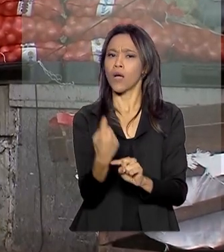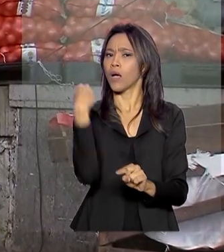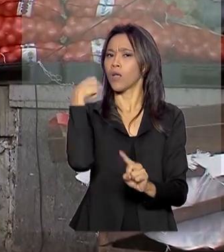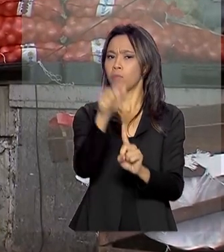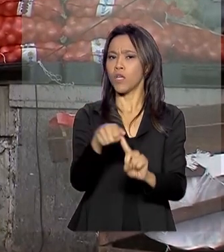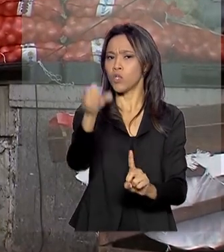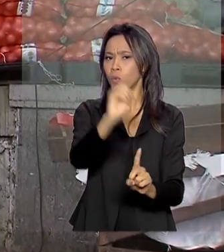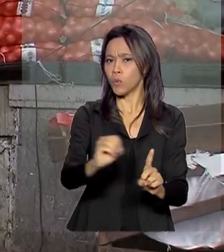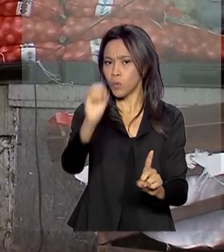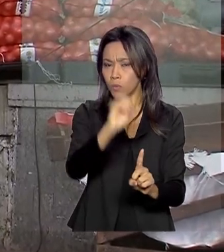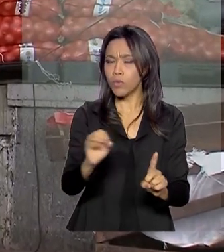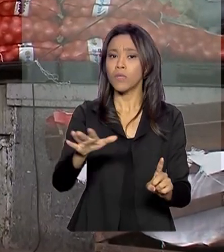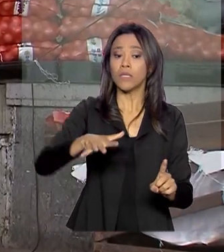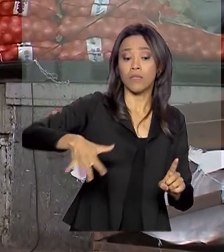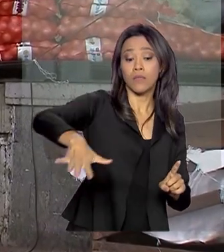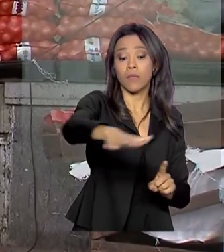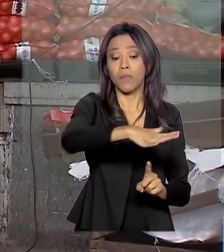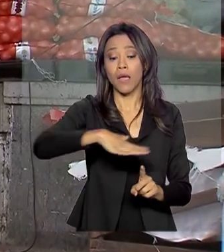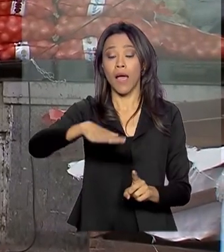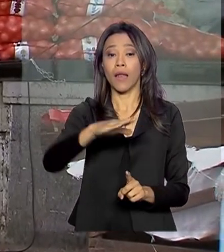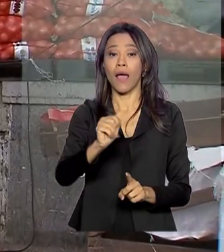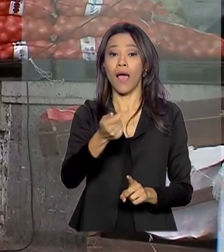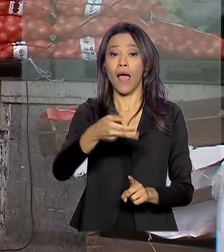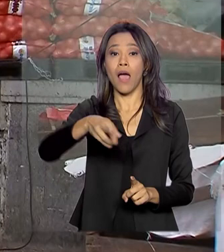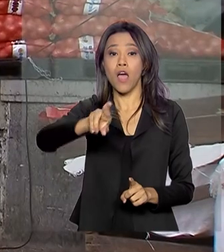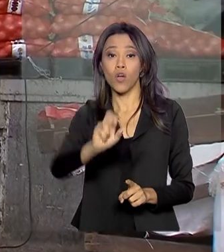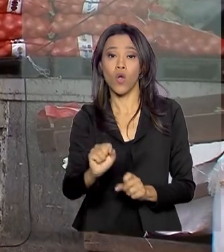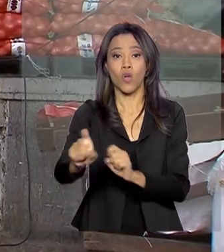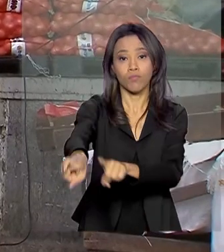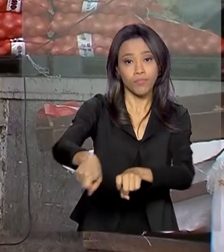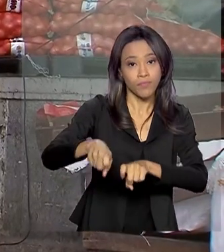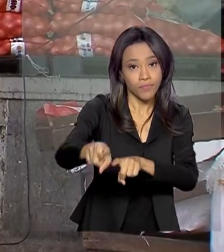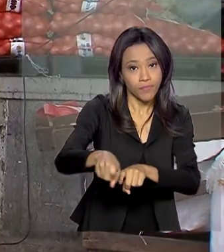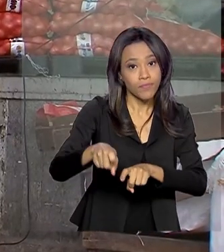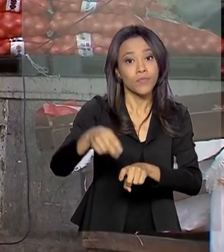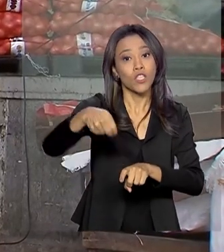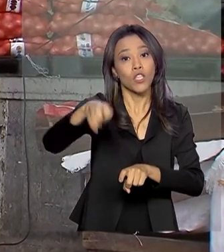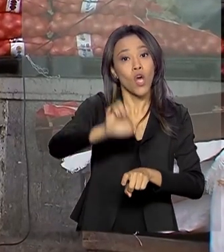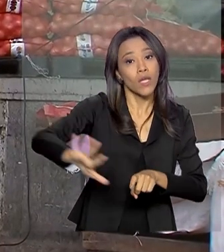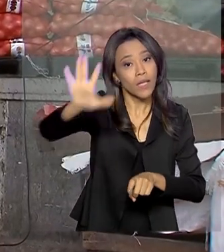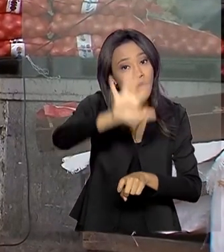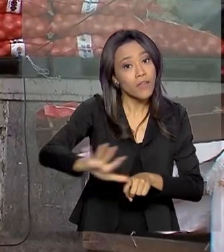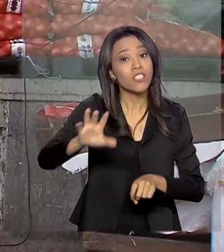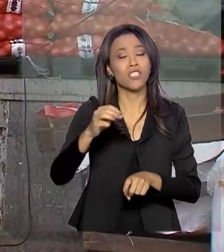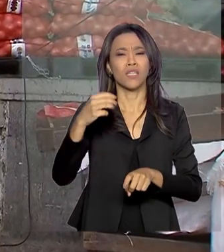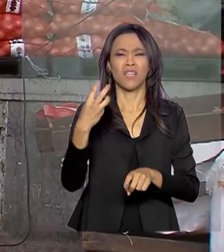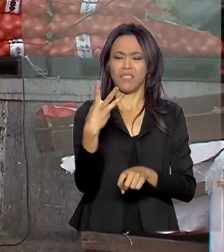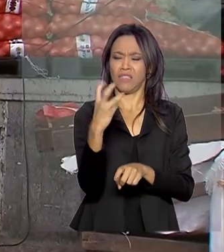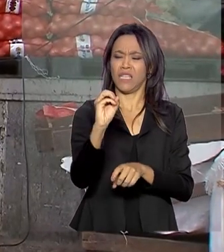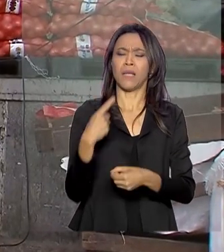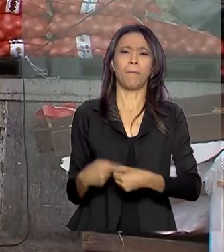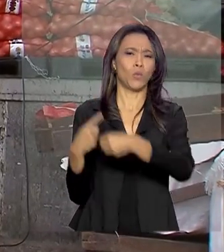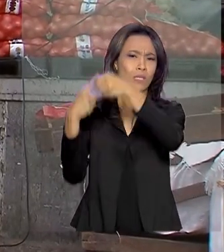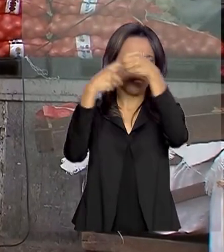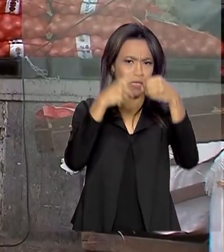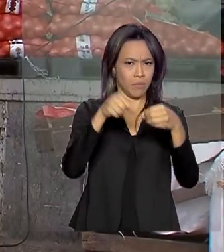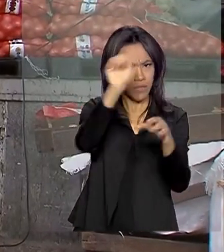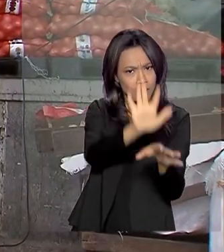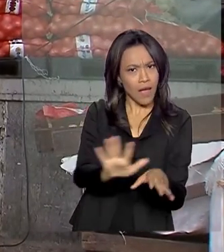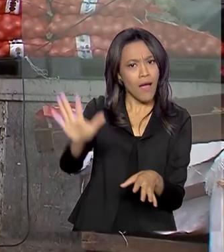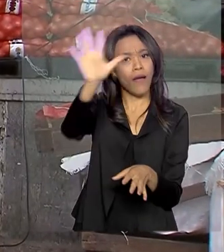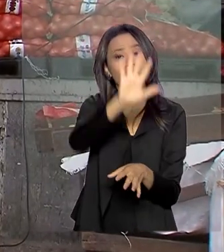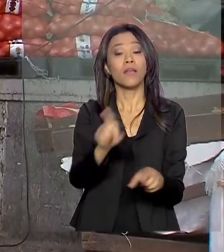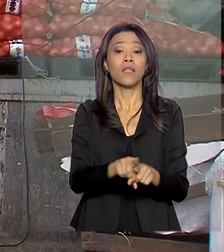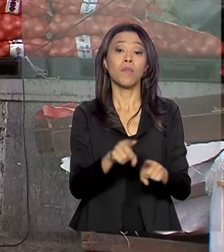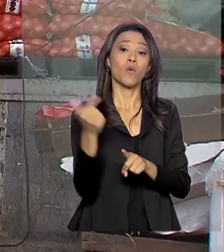Agro Nordeste para o desenvolvimento da agricultura e da pecuária em 230 municípios desta região. E o